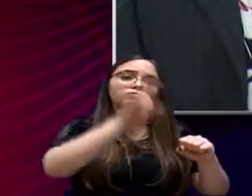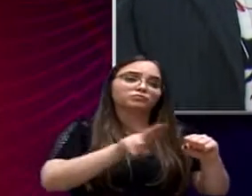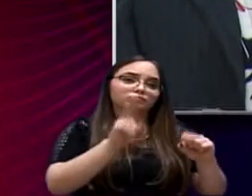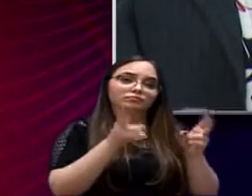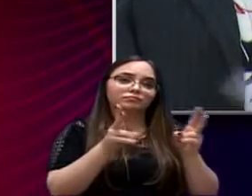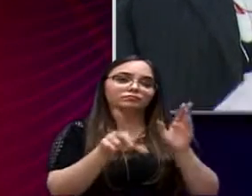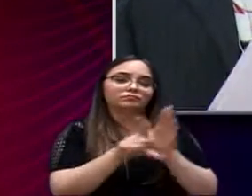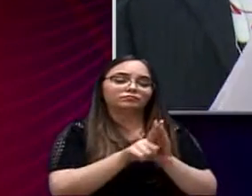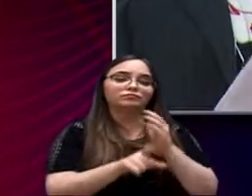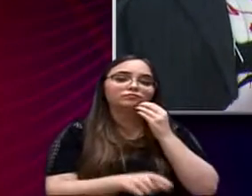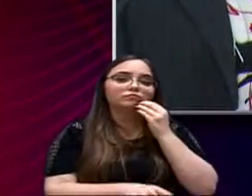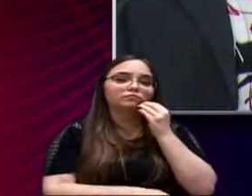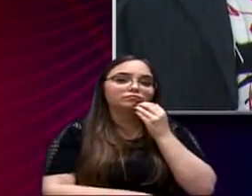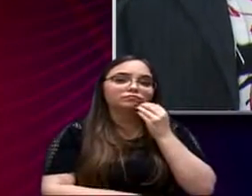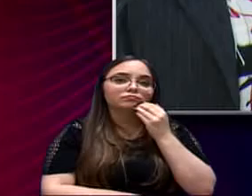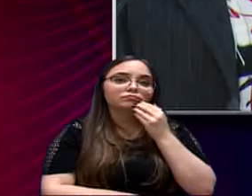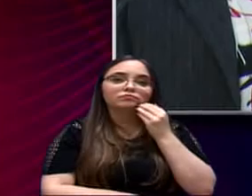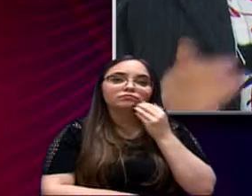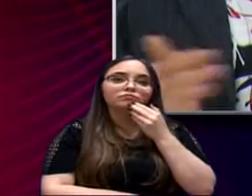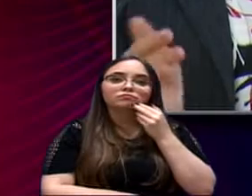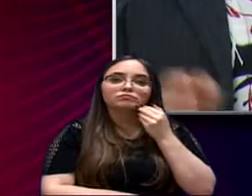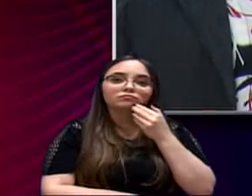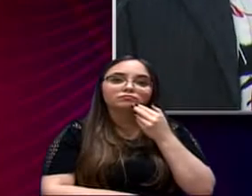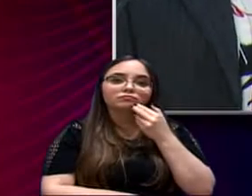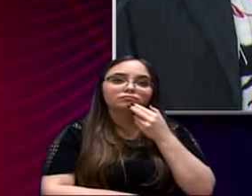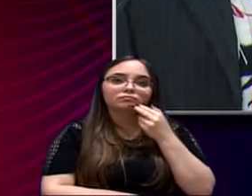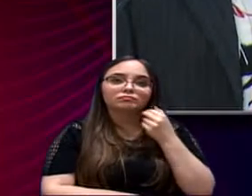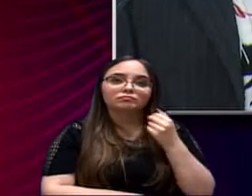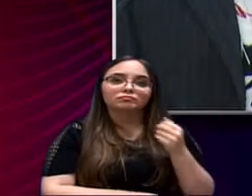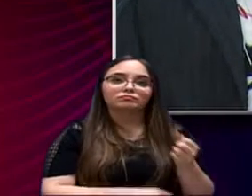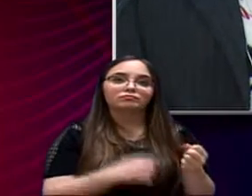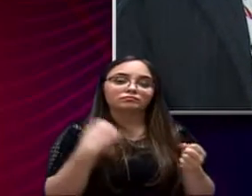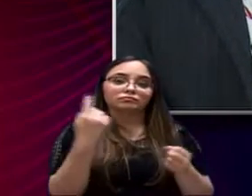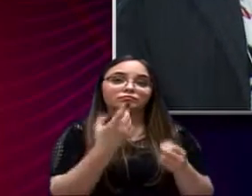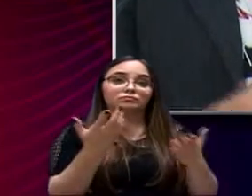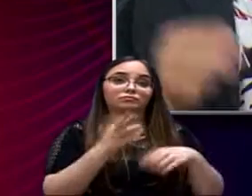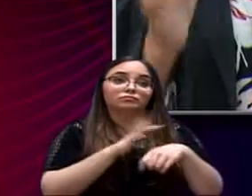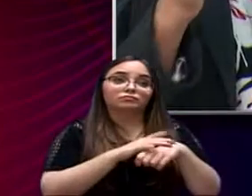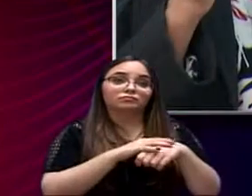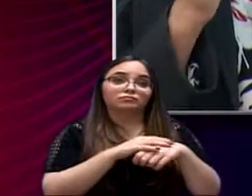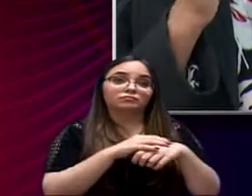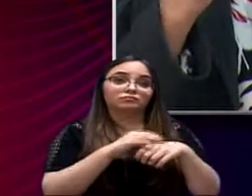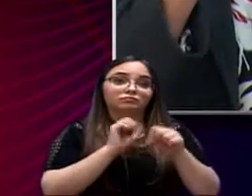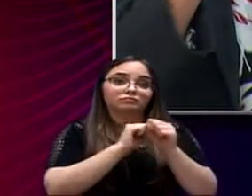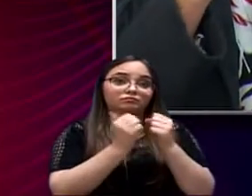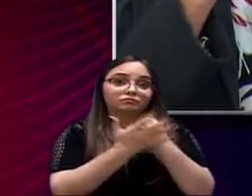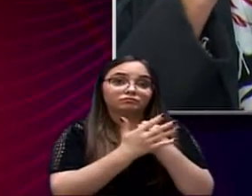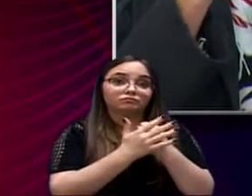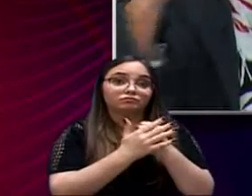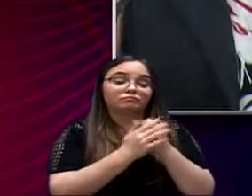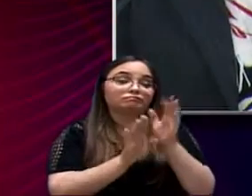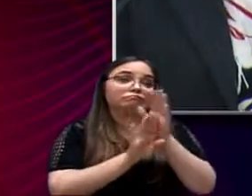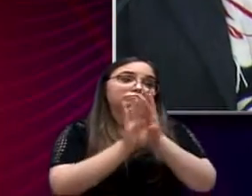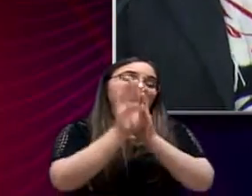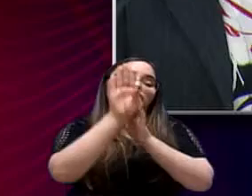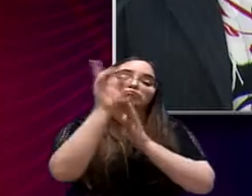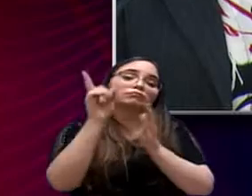vereadora? Mas é nós... Agora, o rush, nós já passamos, essa que é a grande verdade. E posso dizer uma coisa para você?